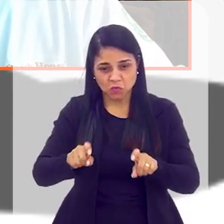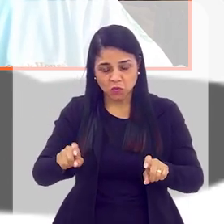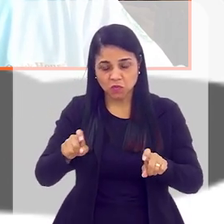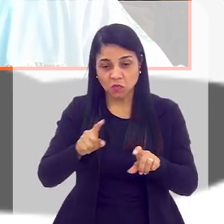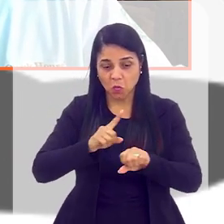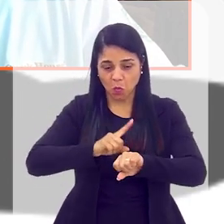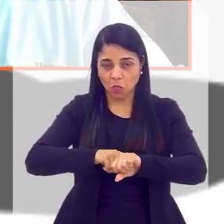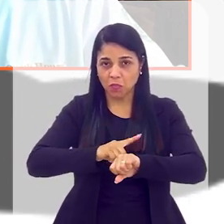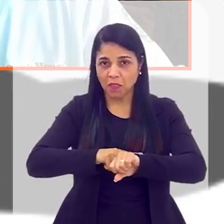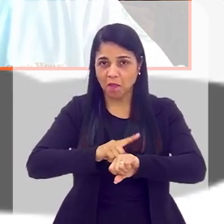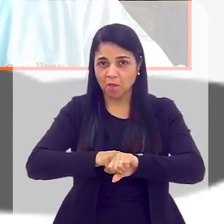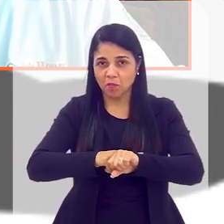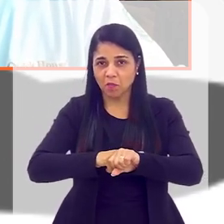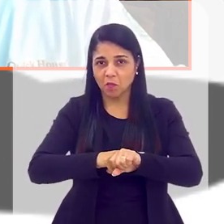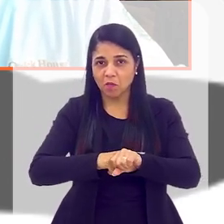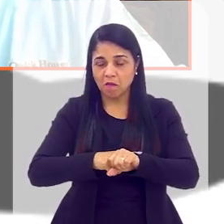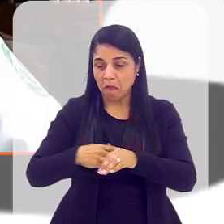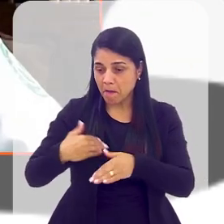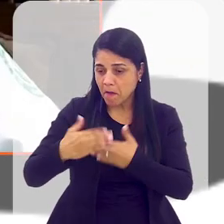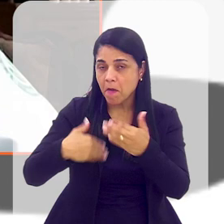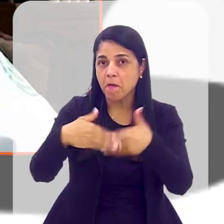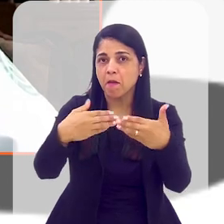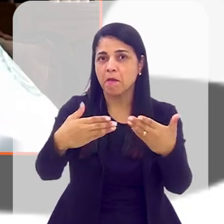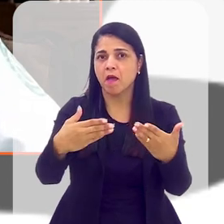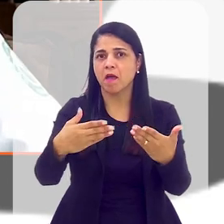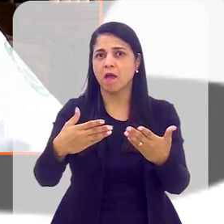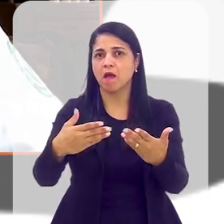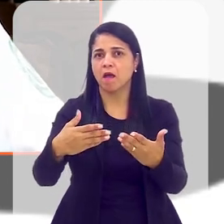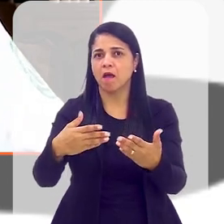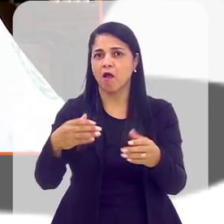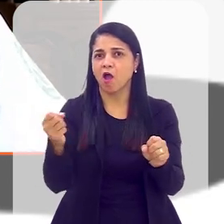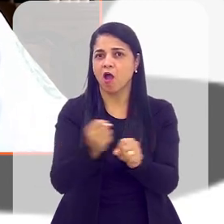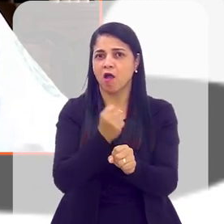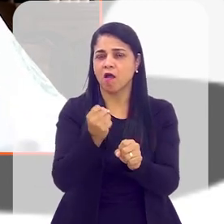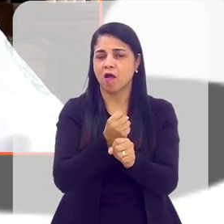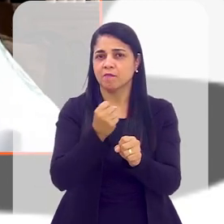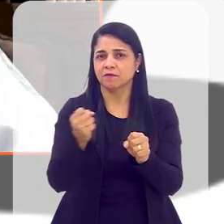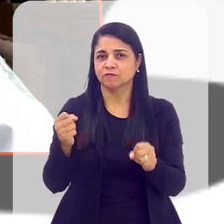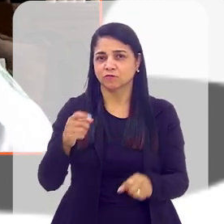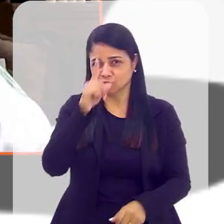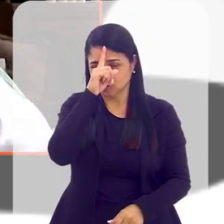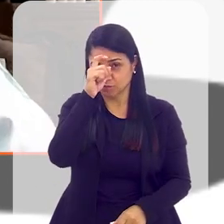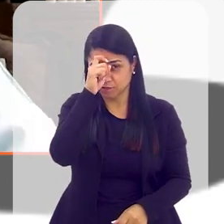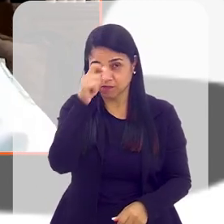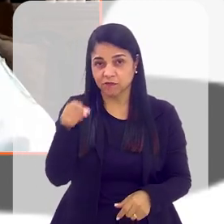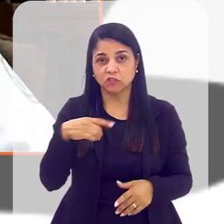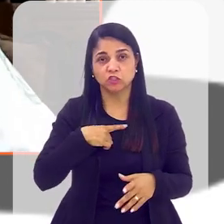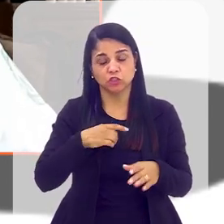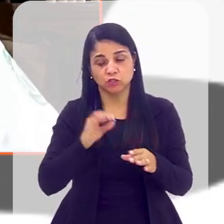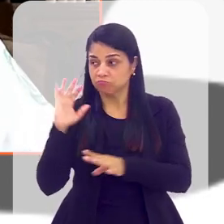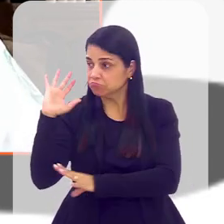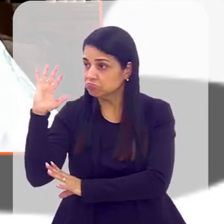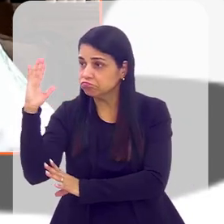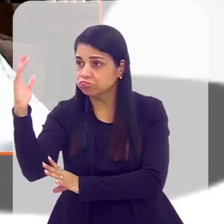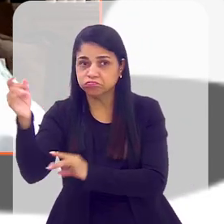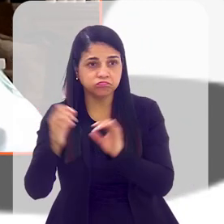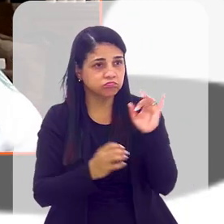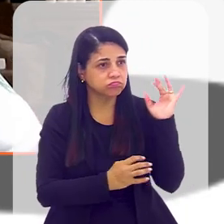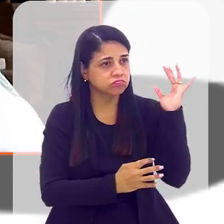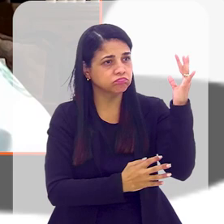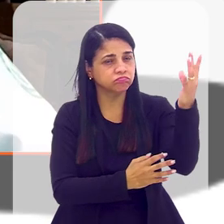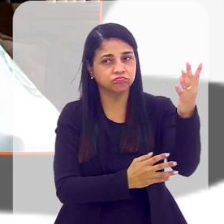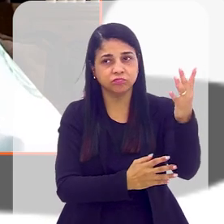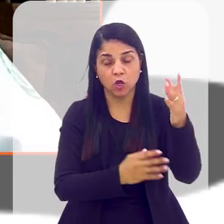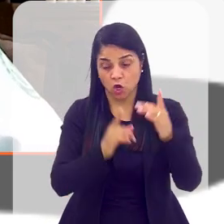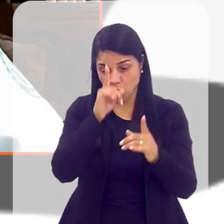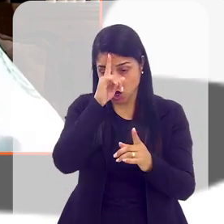um cronômetro, e o avanço da obra foi muito grande, muito rápido. Apesar de a gente ter feito toda a parte de urbanização também, porque não